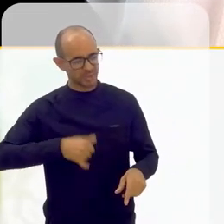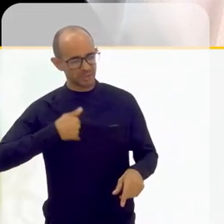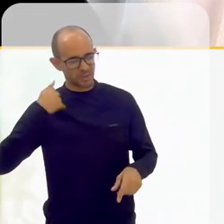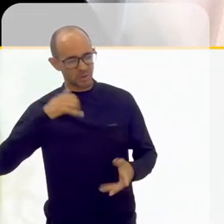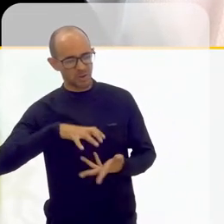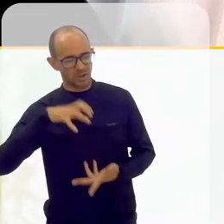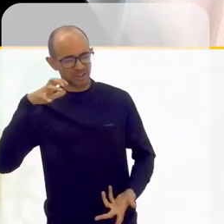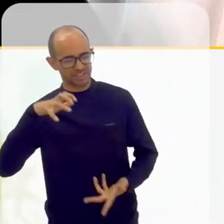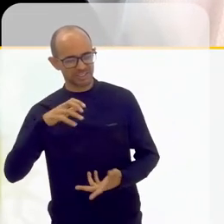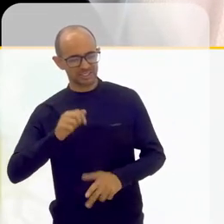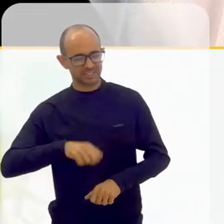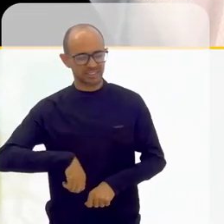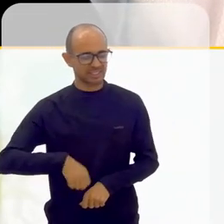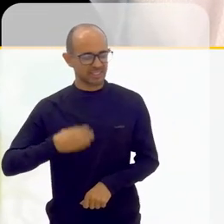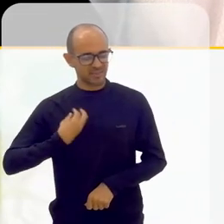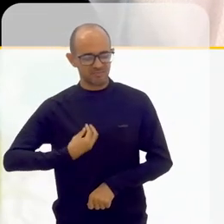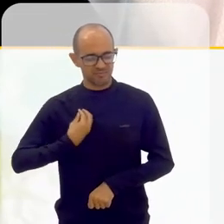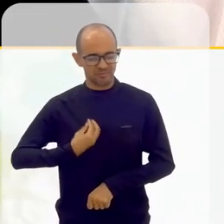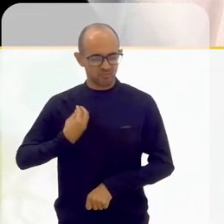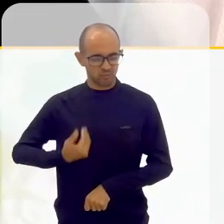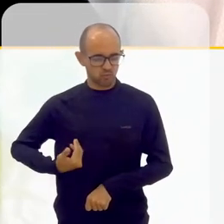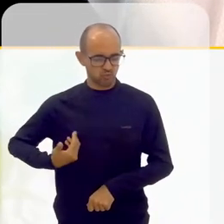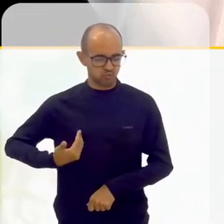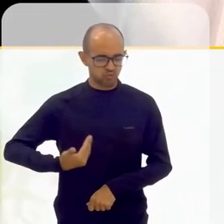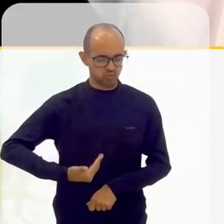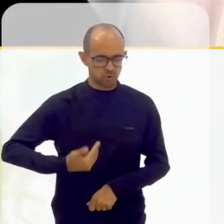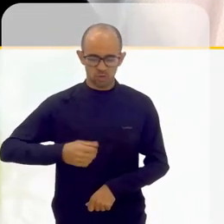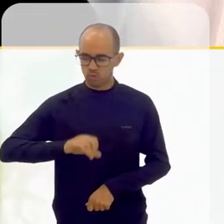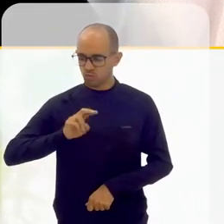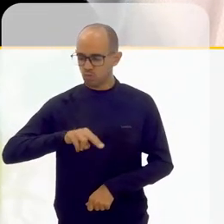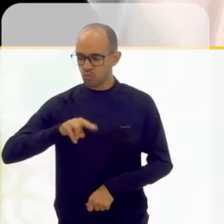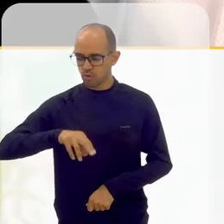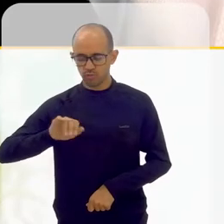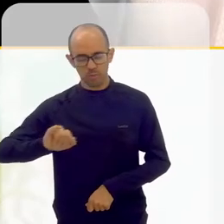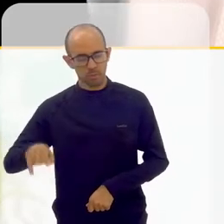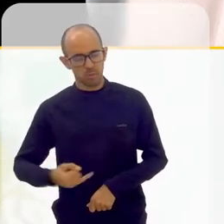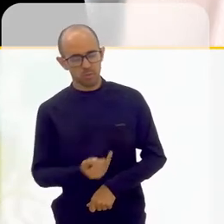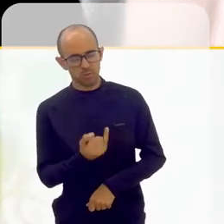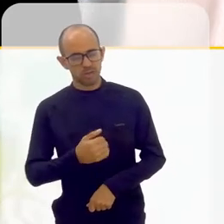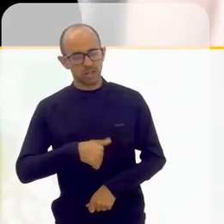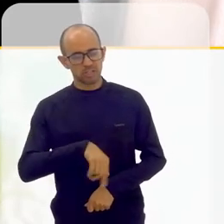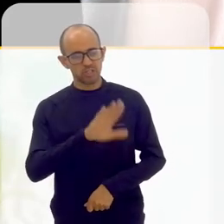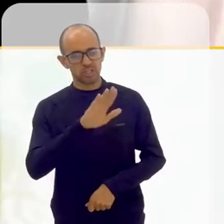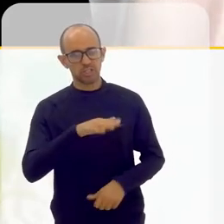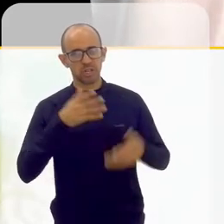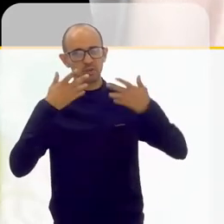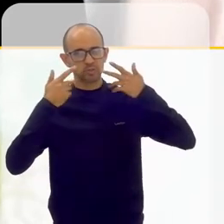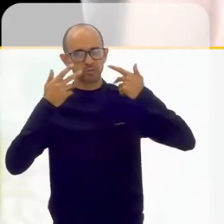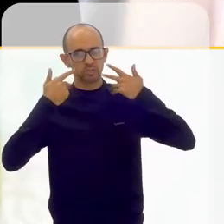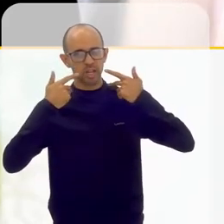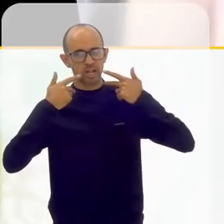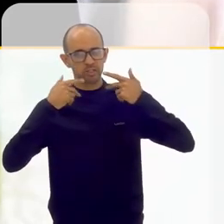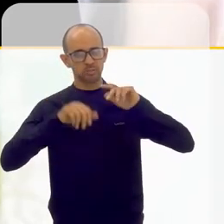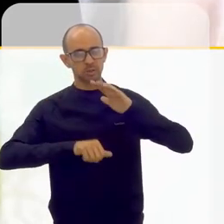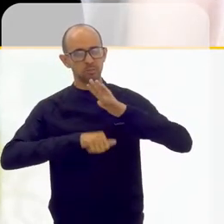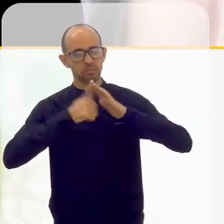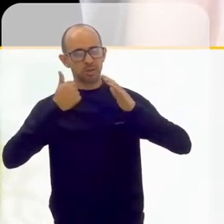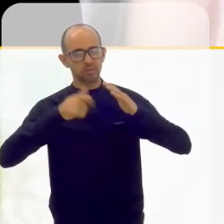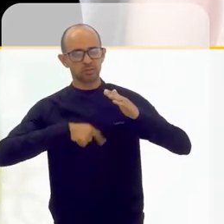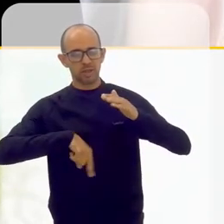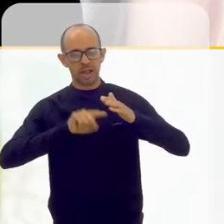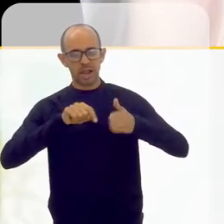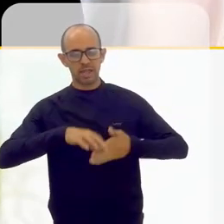pessoa idosa que passou a vida inteira, que nunca foi, nunca teve oportunidade de ir ao teatro, de repente, está ali